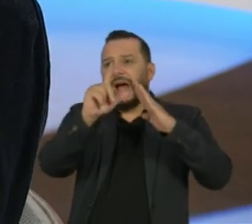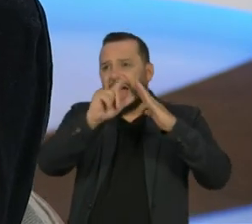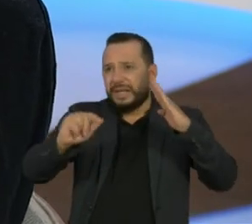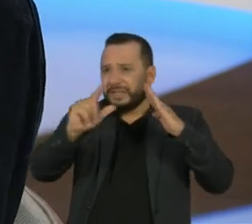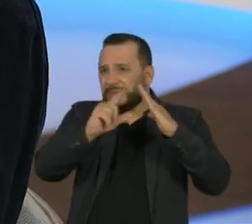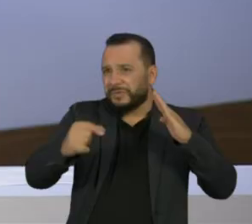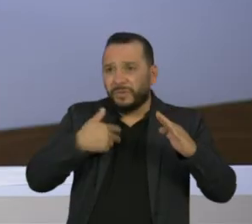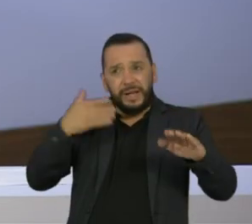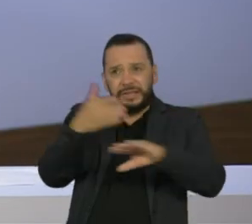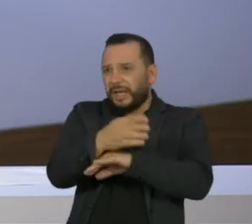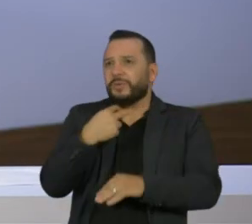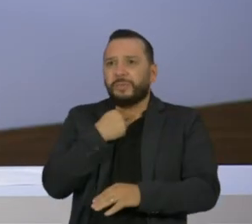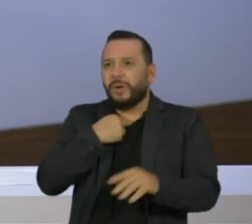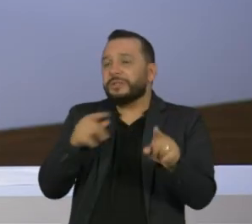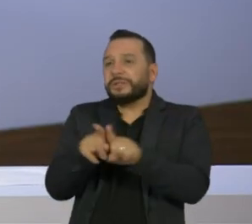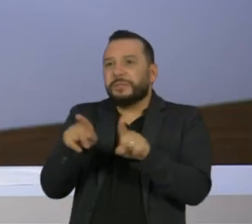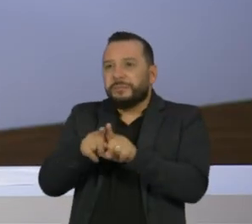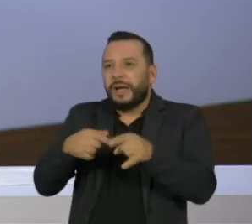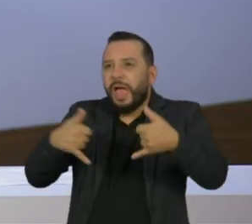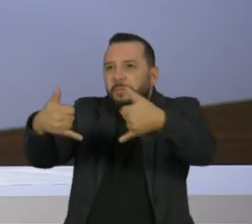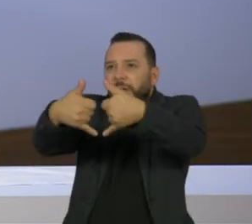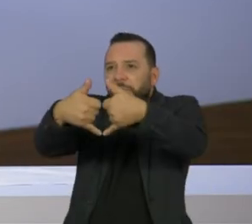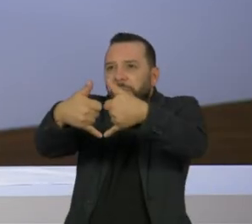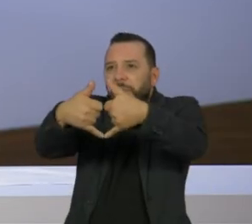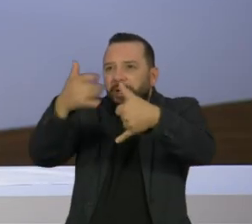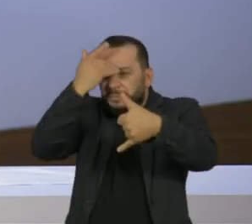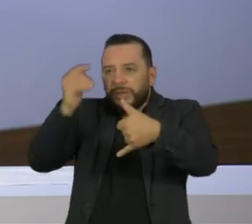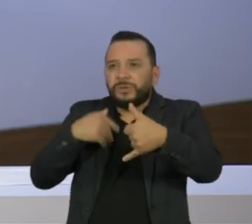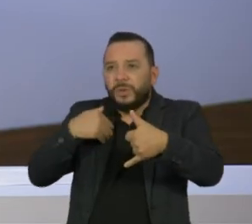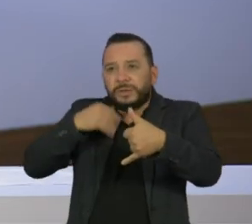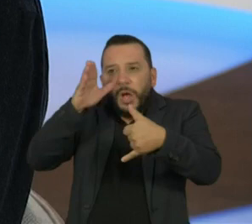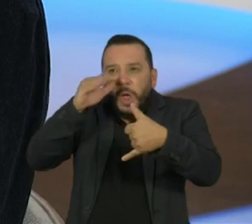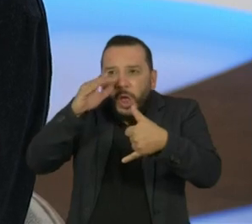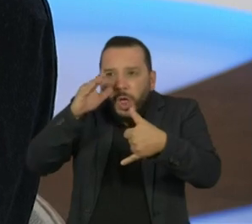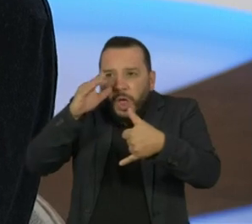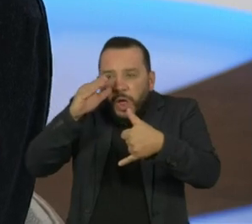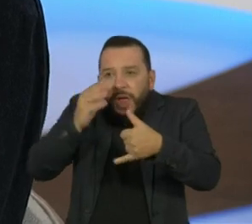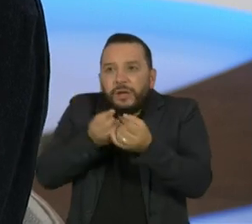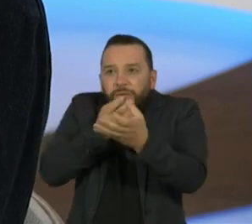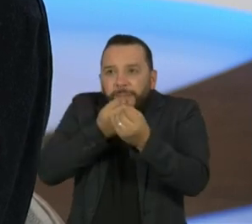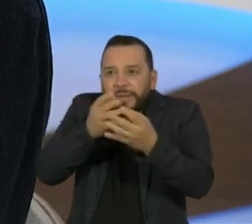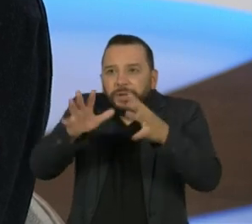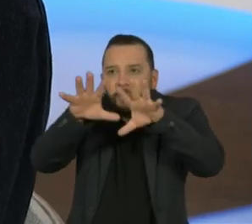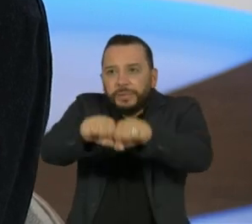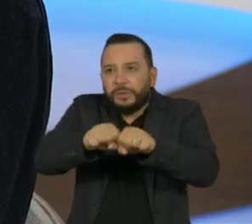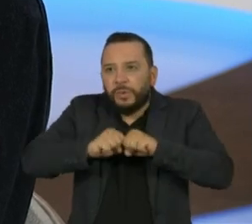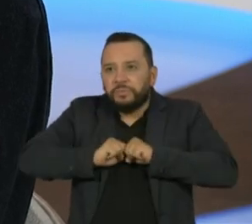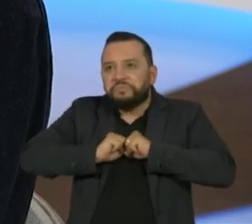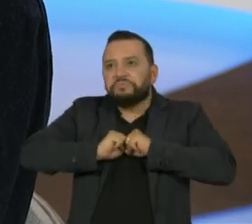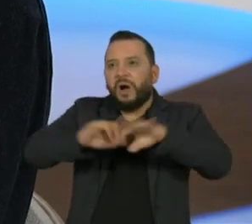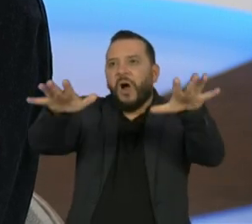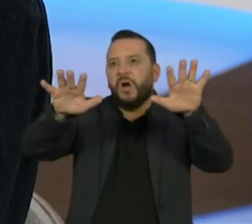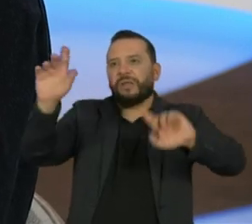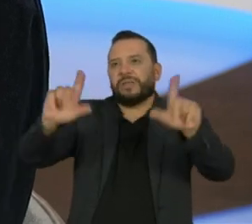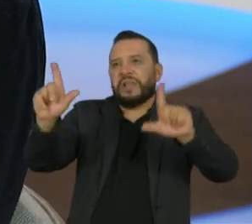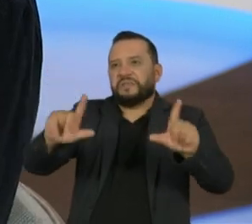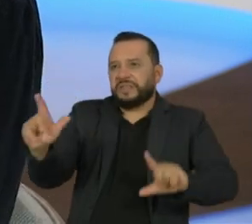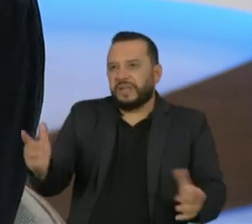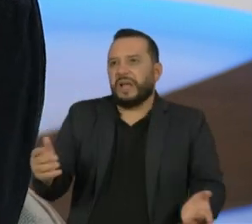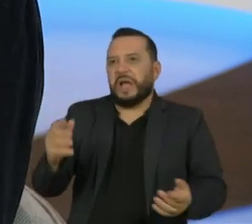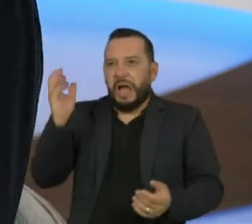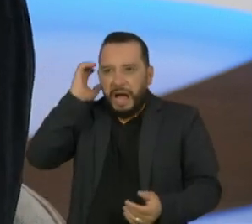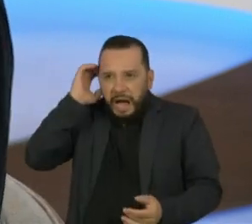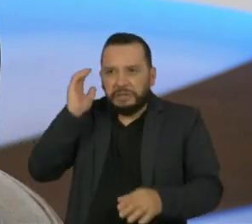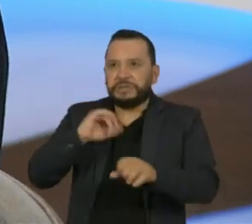vazados ilegalmente, foram enumerar aqui a quantidade de ilegalidades que foram cometidas, é uma